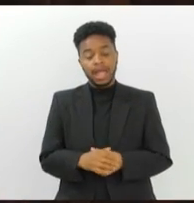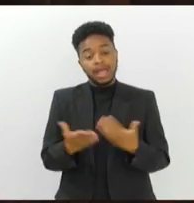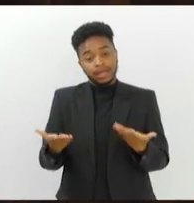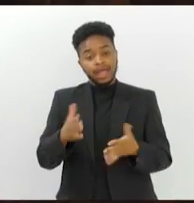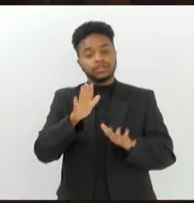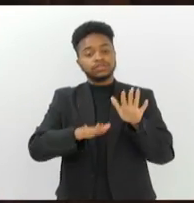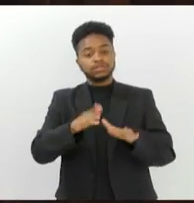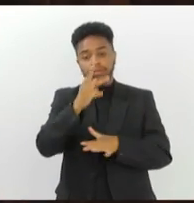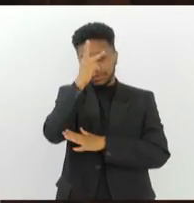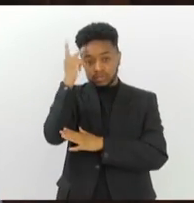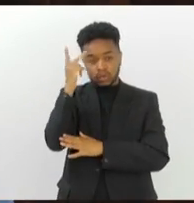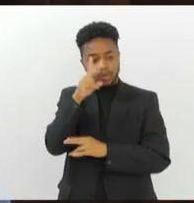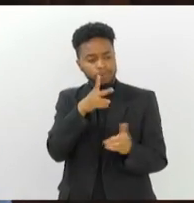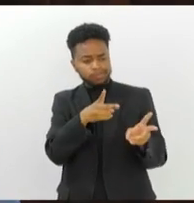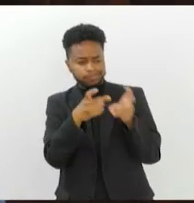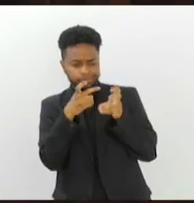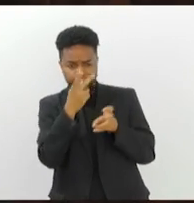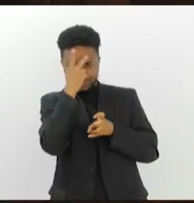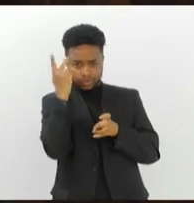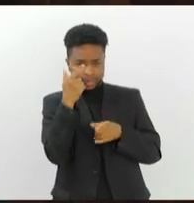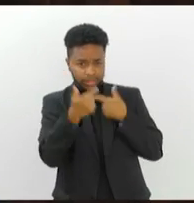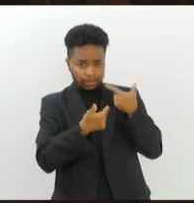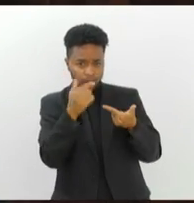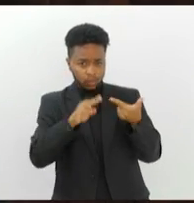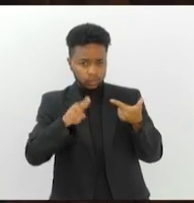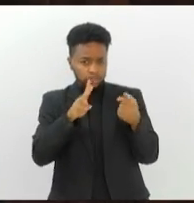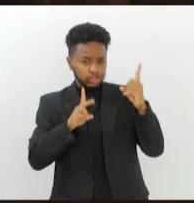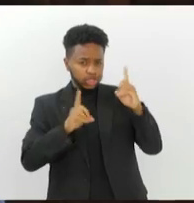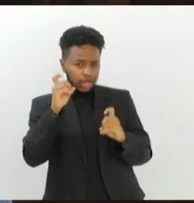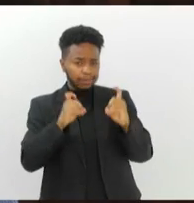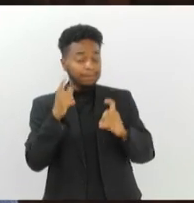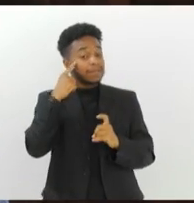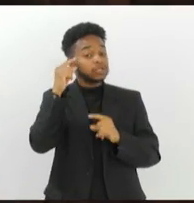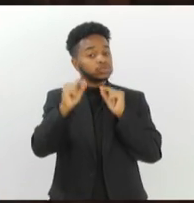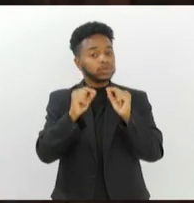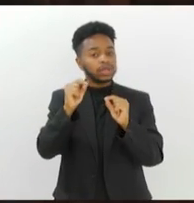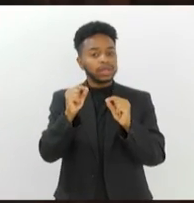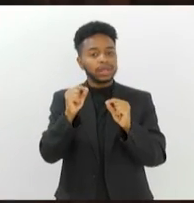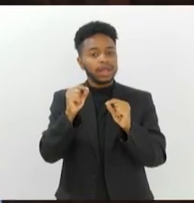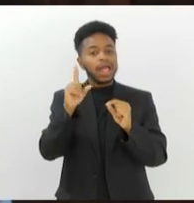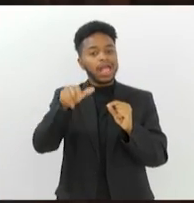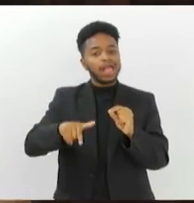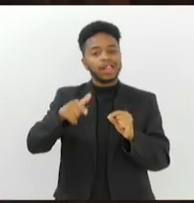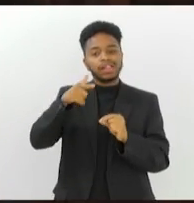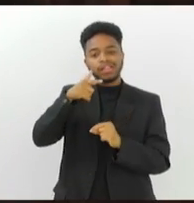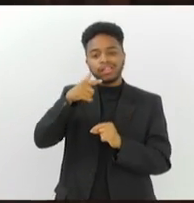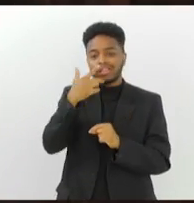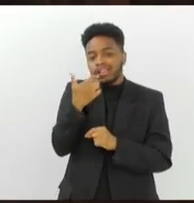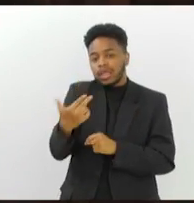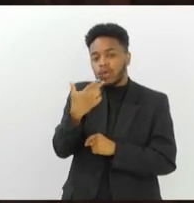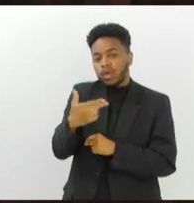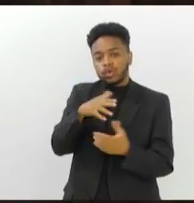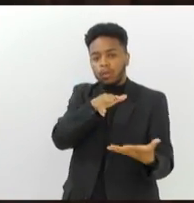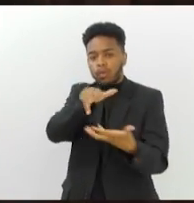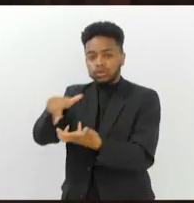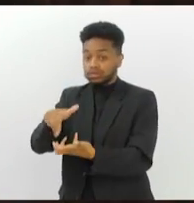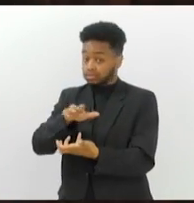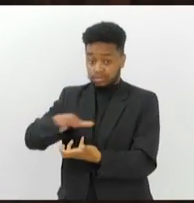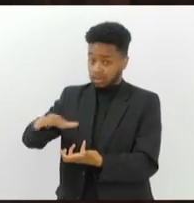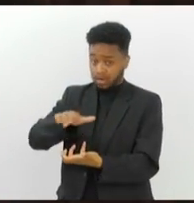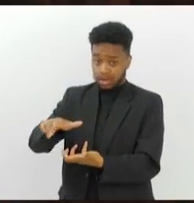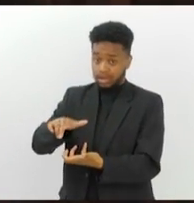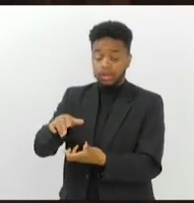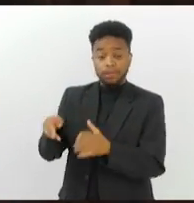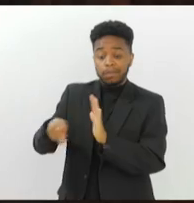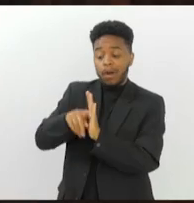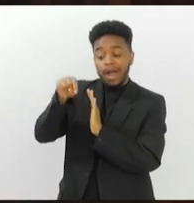pessoas, quando dão de cara com alguém que trabalha com gestualidade, elas acham que essa língua é do mundo. E não é ela, especificamente